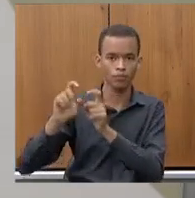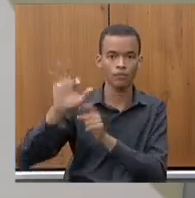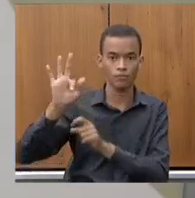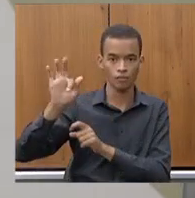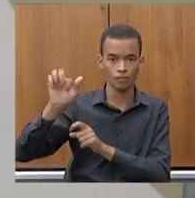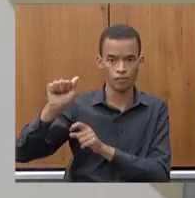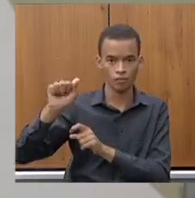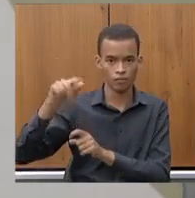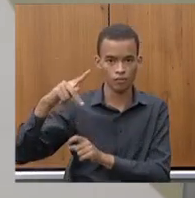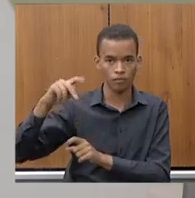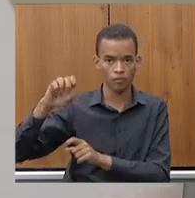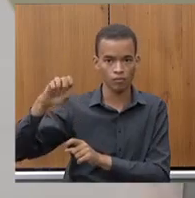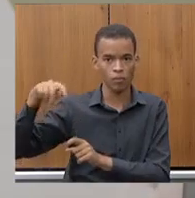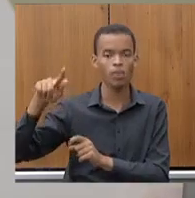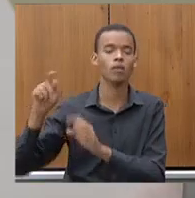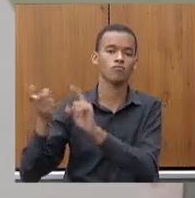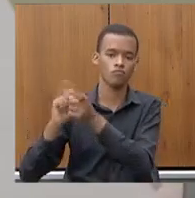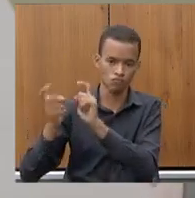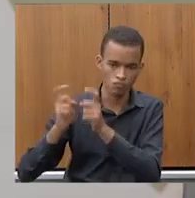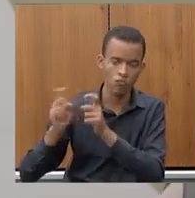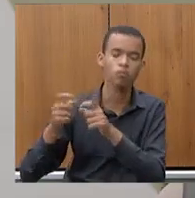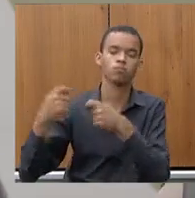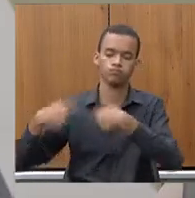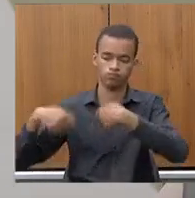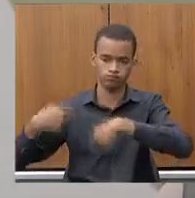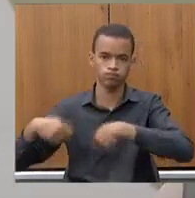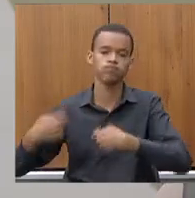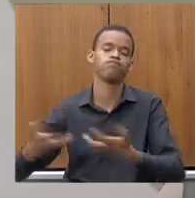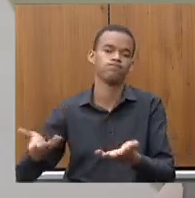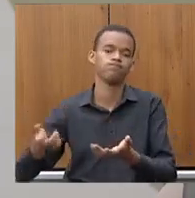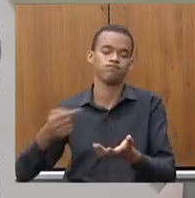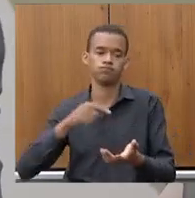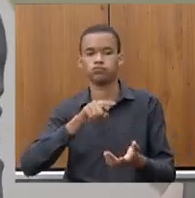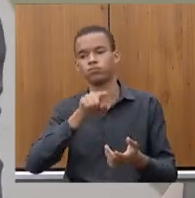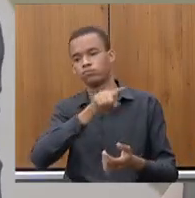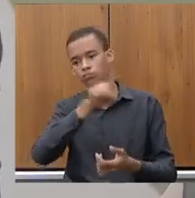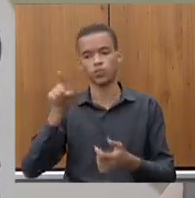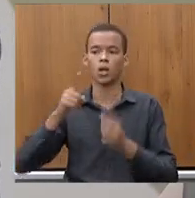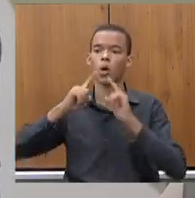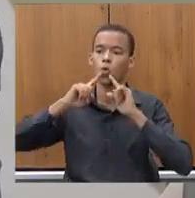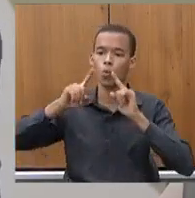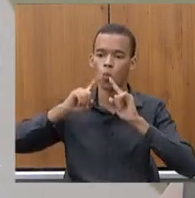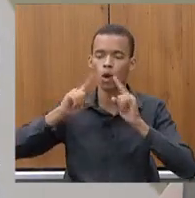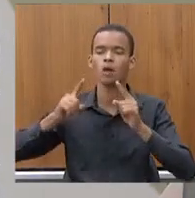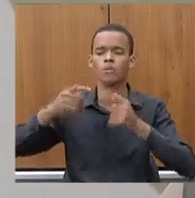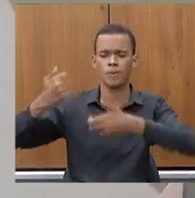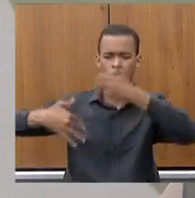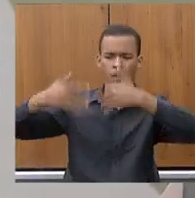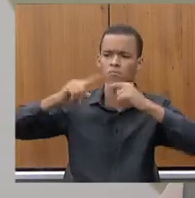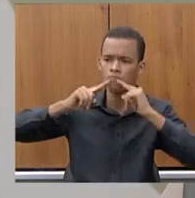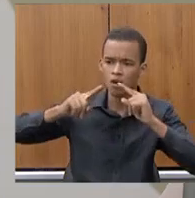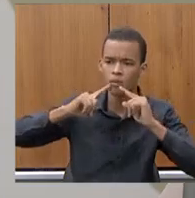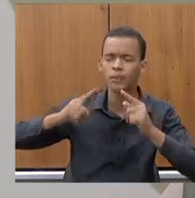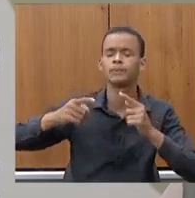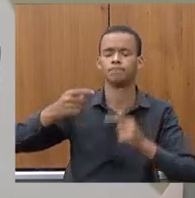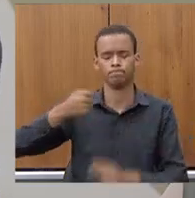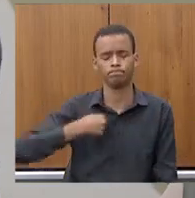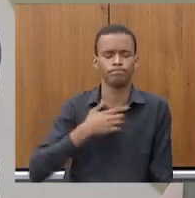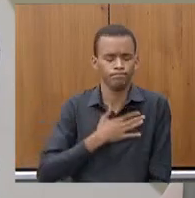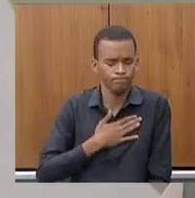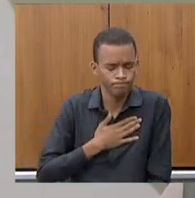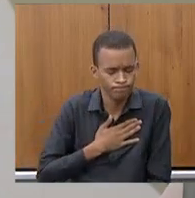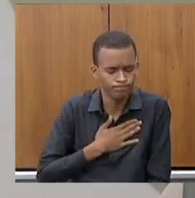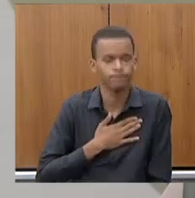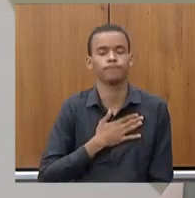aberto a isso e é importante ouvir, acho que as críticas, principalmente a forma como você coloca,